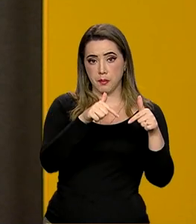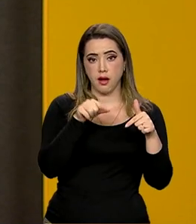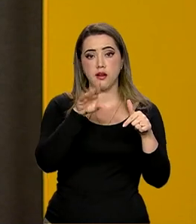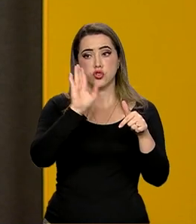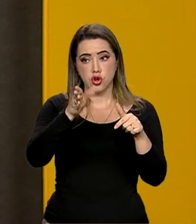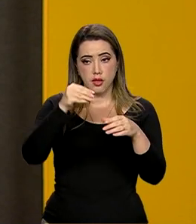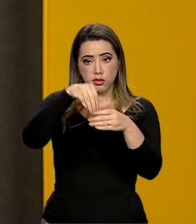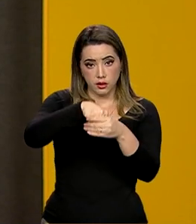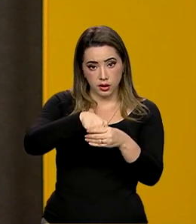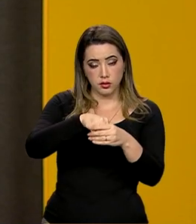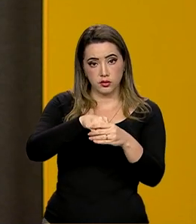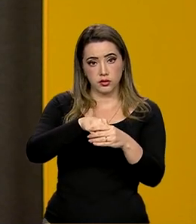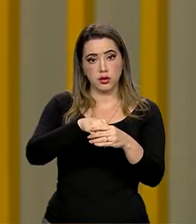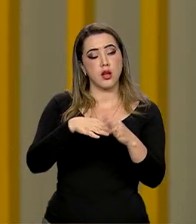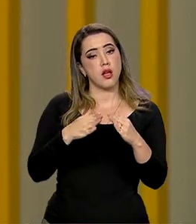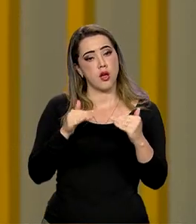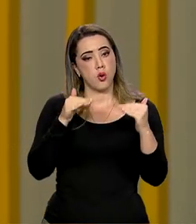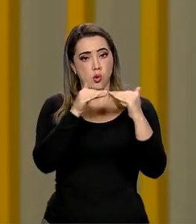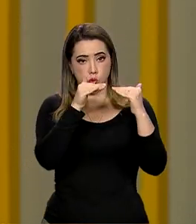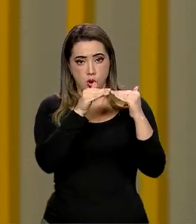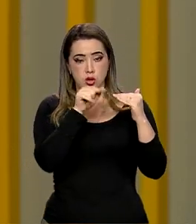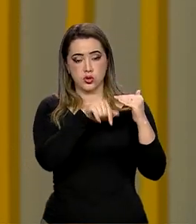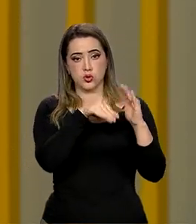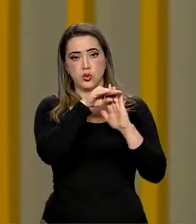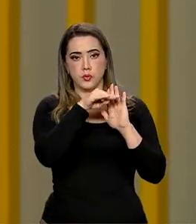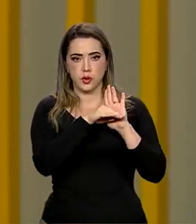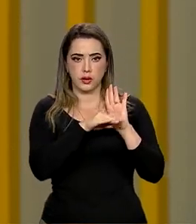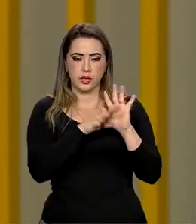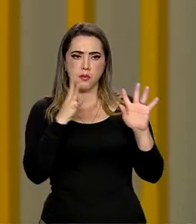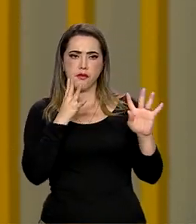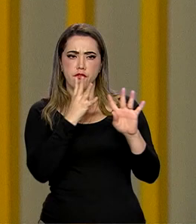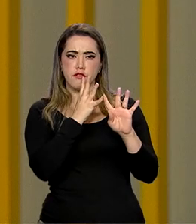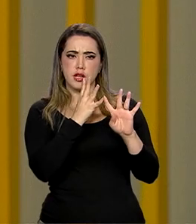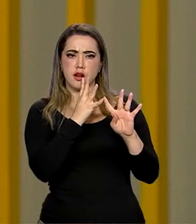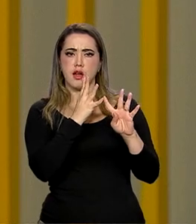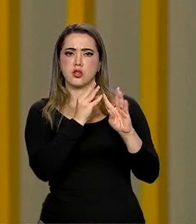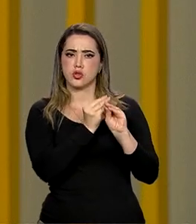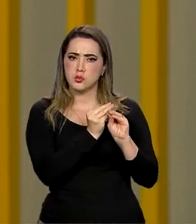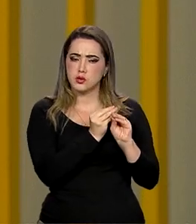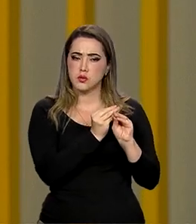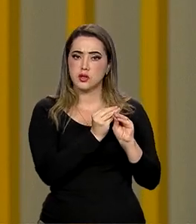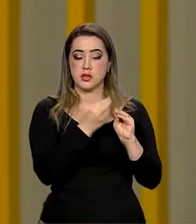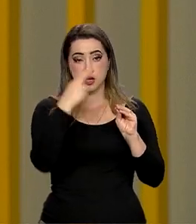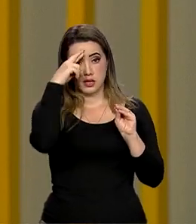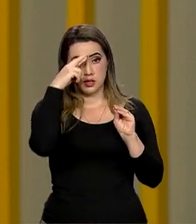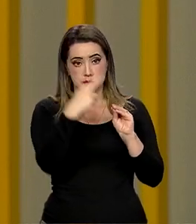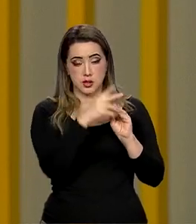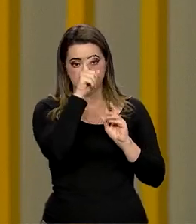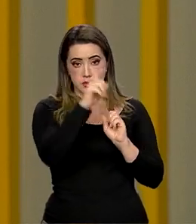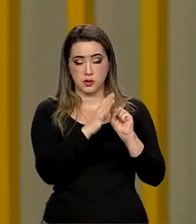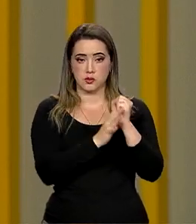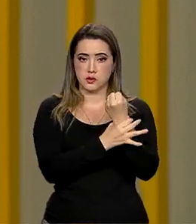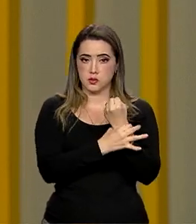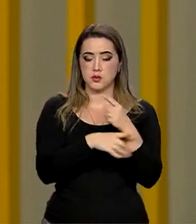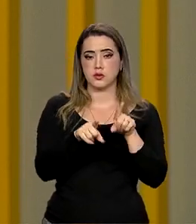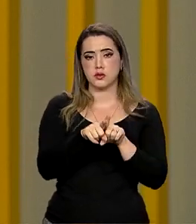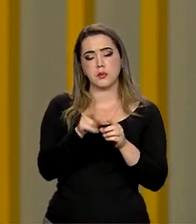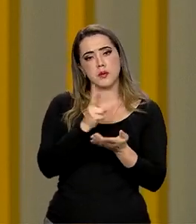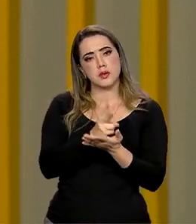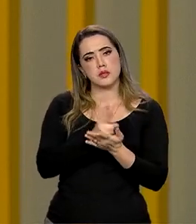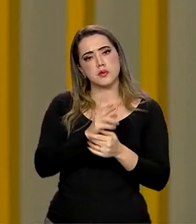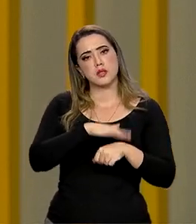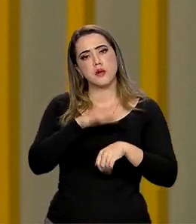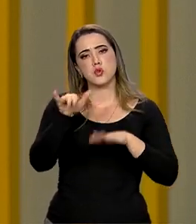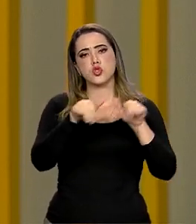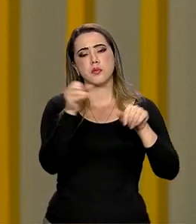bem, adiram ao programa de enfrentamento, a gente diminua a fila, dê mais respeito aos segurados e, ao mesmo tempo, chame